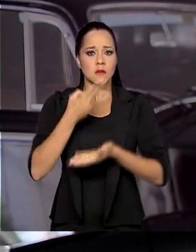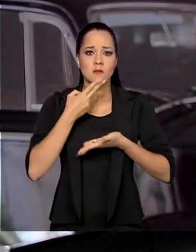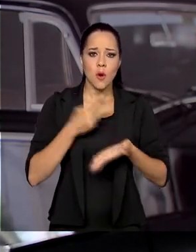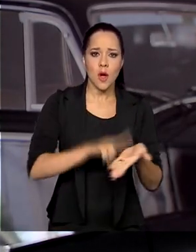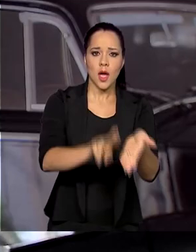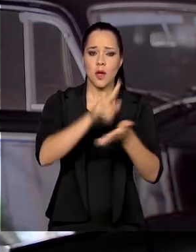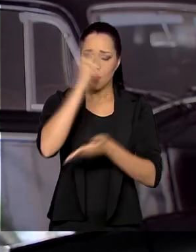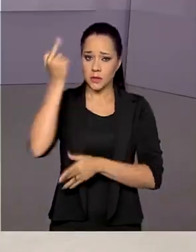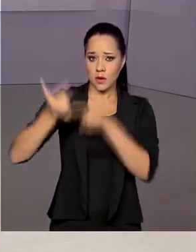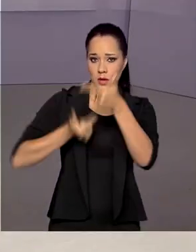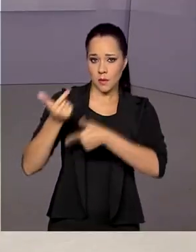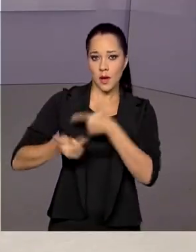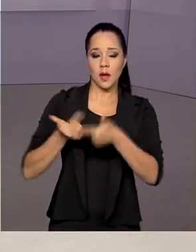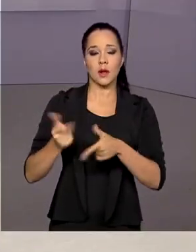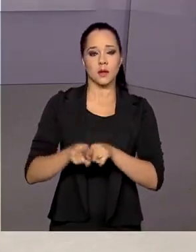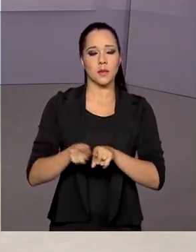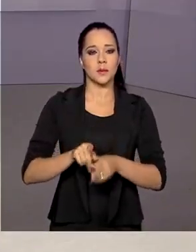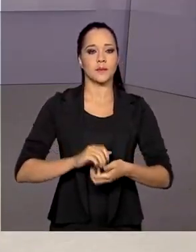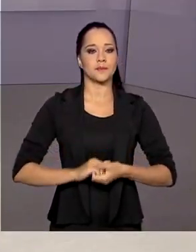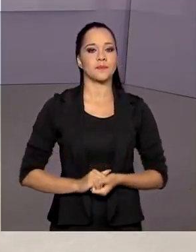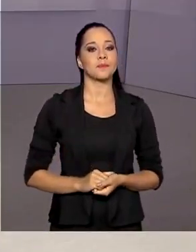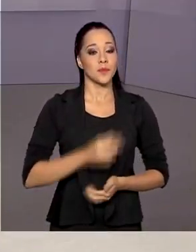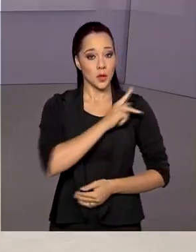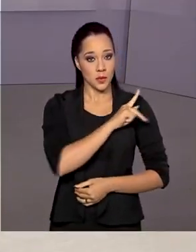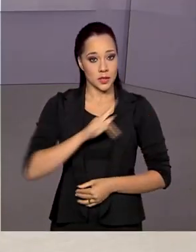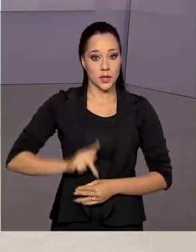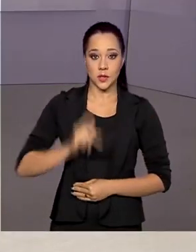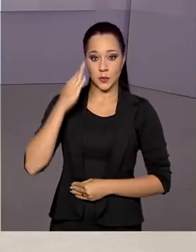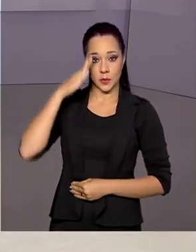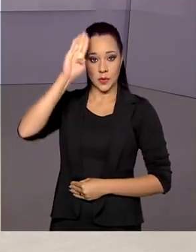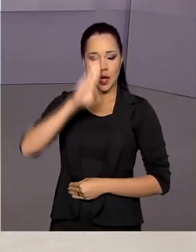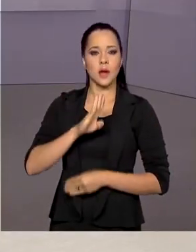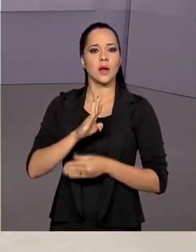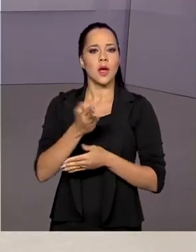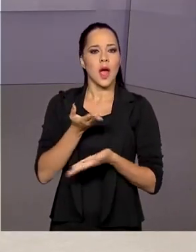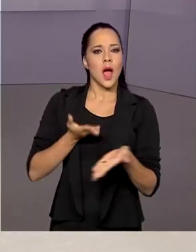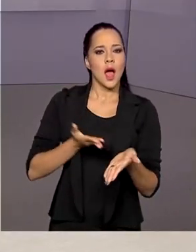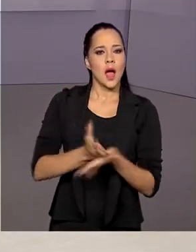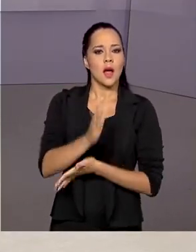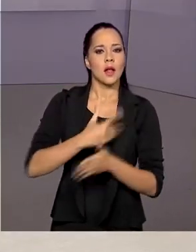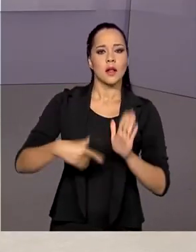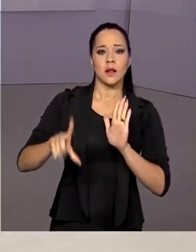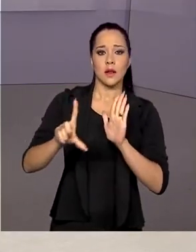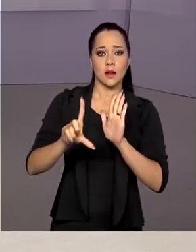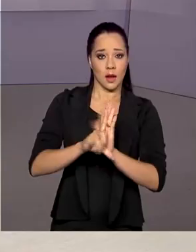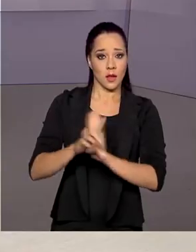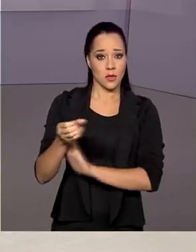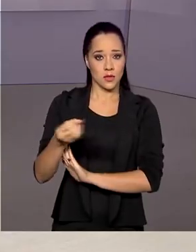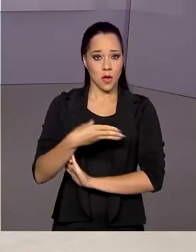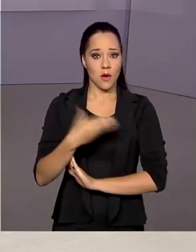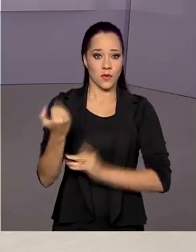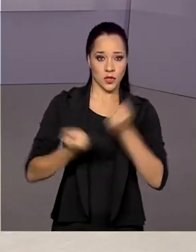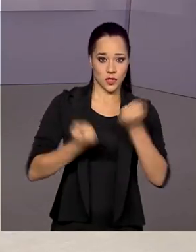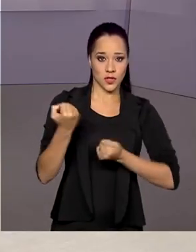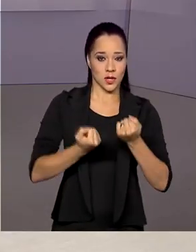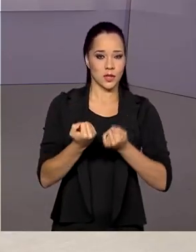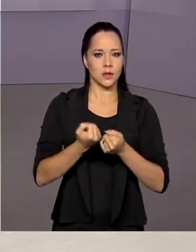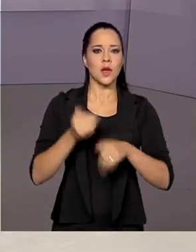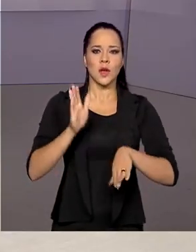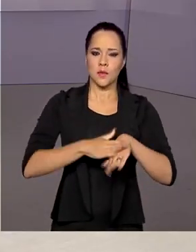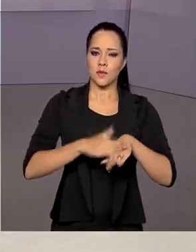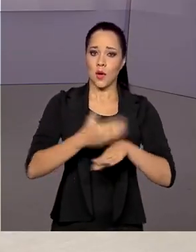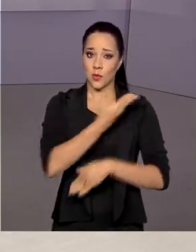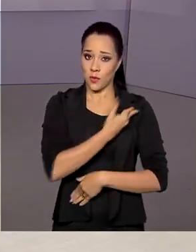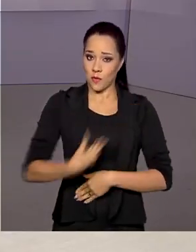funcionários. O presidente Jair Bolsonaro sancionou a nova lei de trânsito. De autoria do próprio